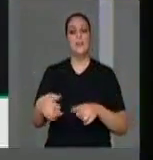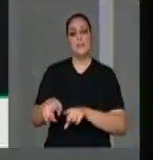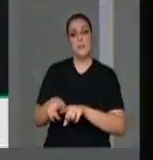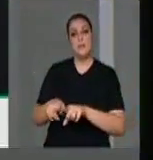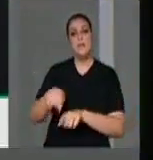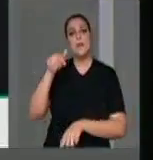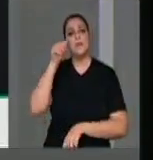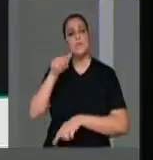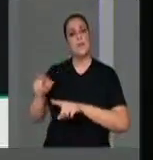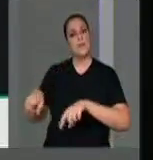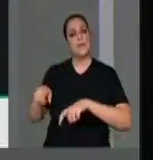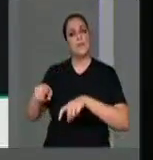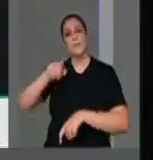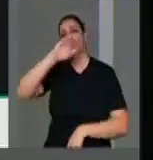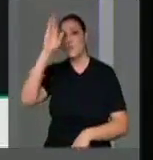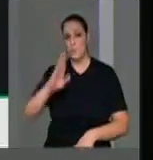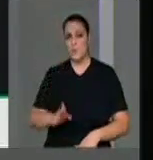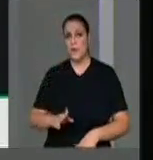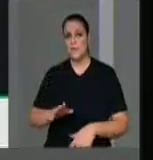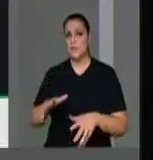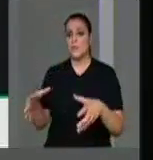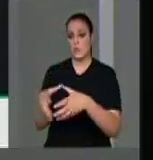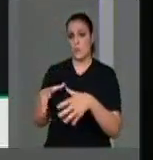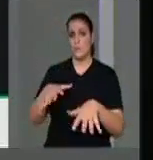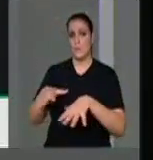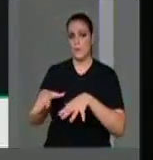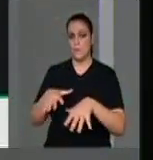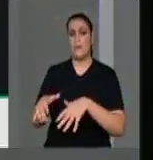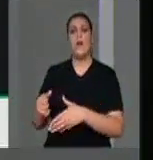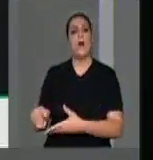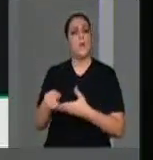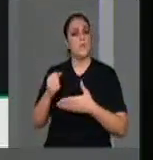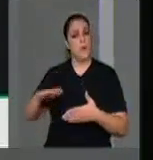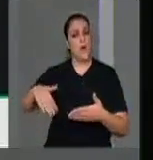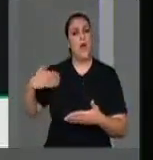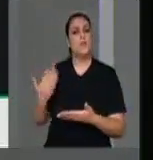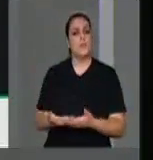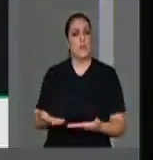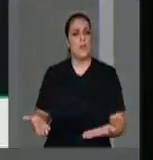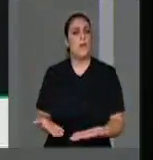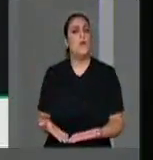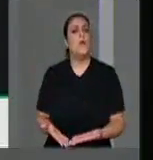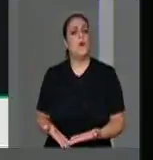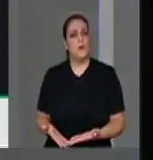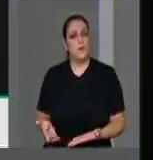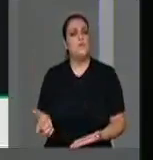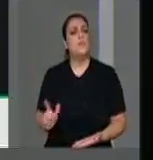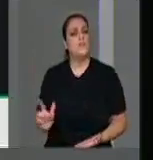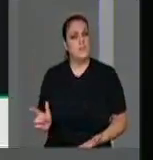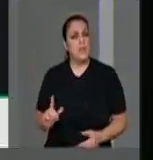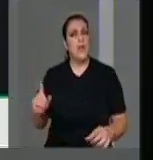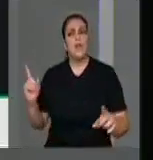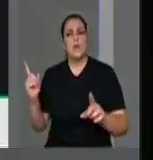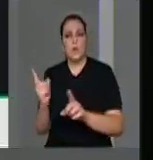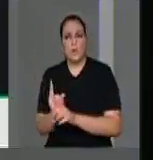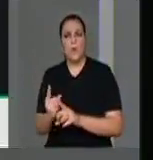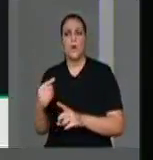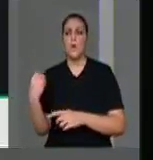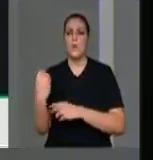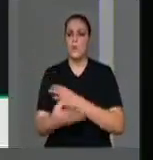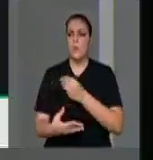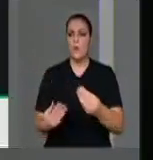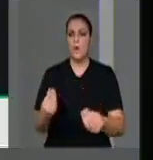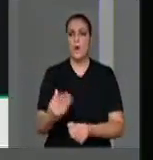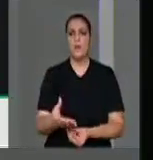camponesas do Brasil, que ainda hoje acontecem centenas, a cada encontro, centenas de